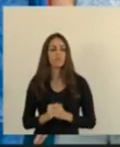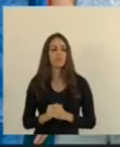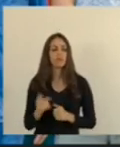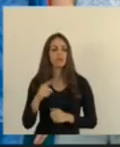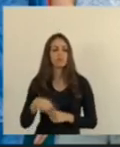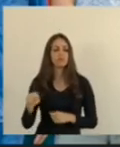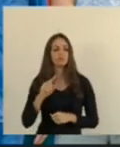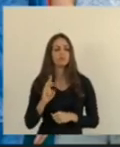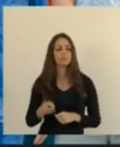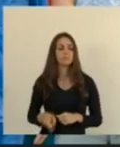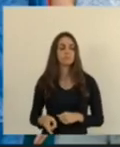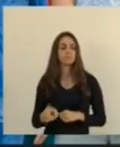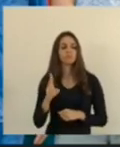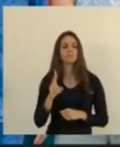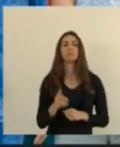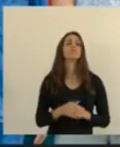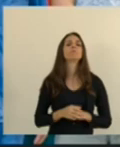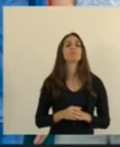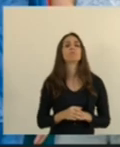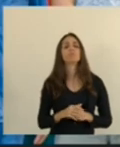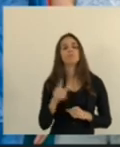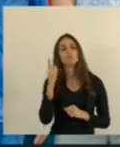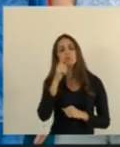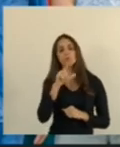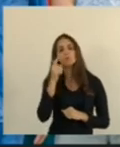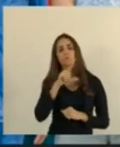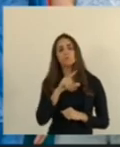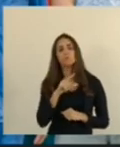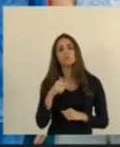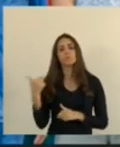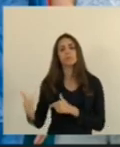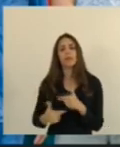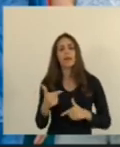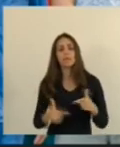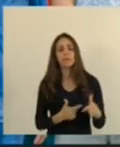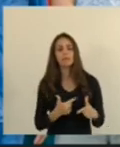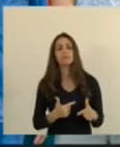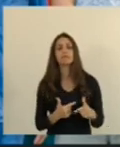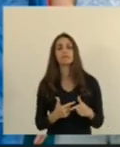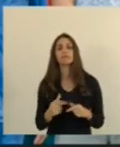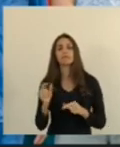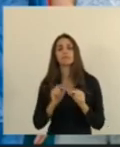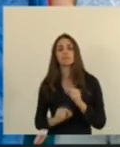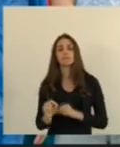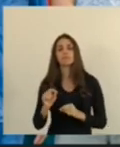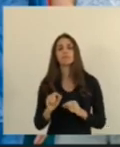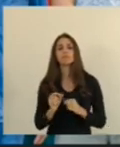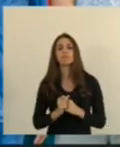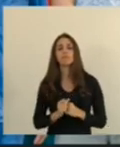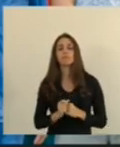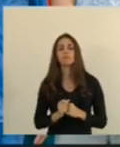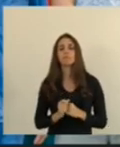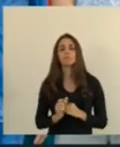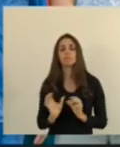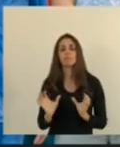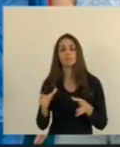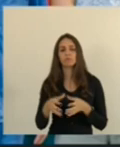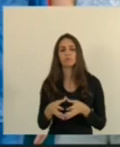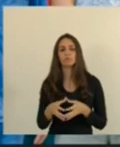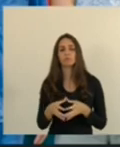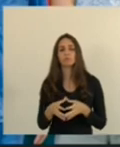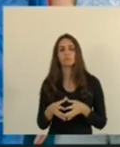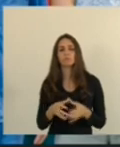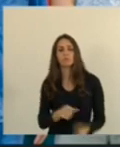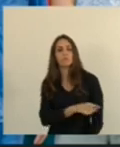dar cobertura, vamos trabalhar em prol do segundo grau. Ou